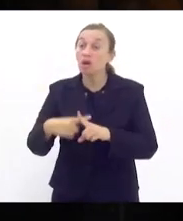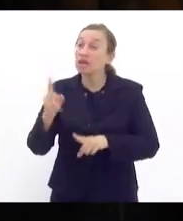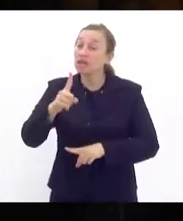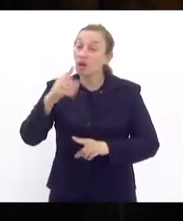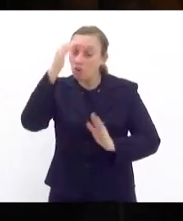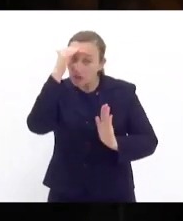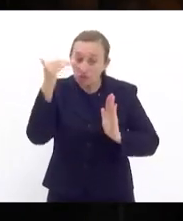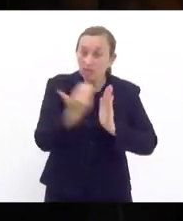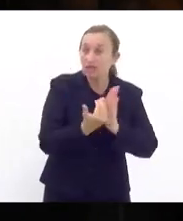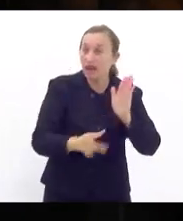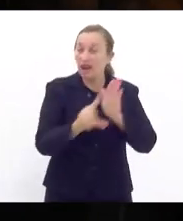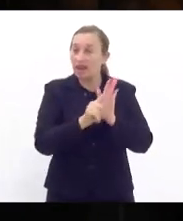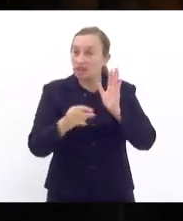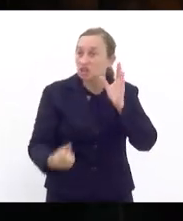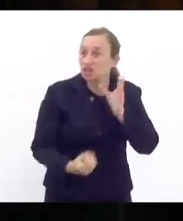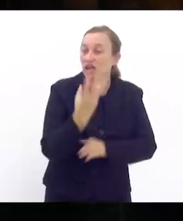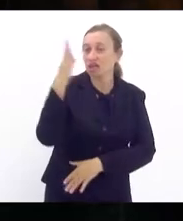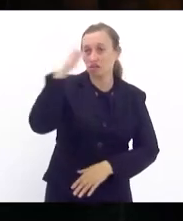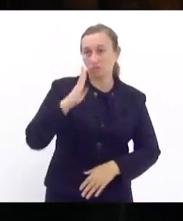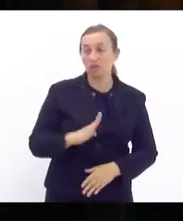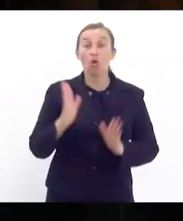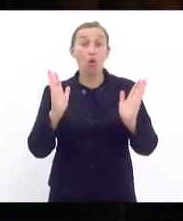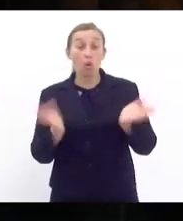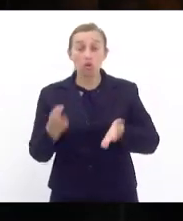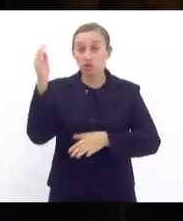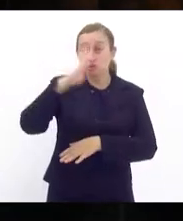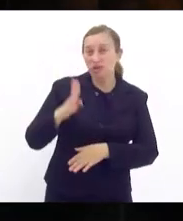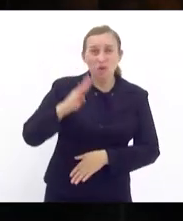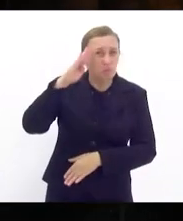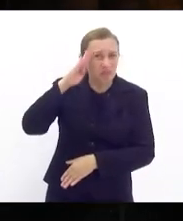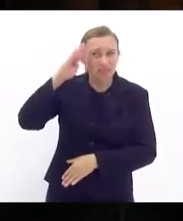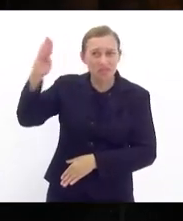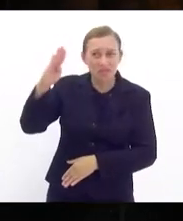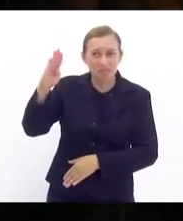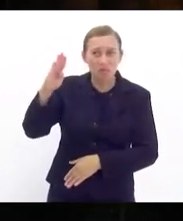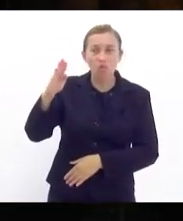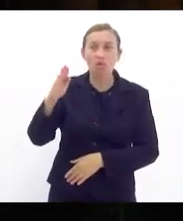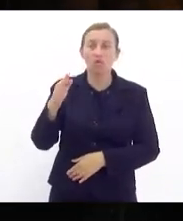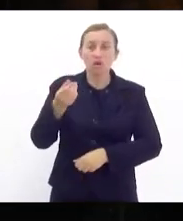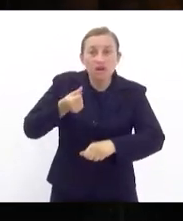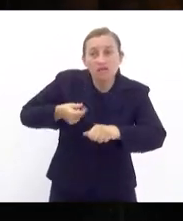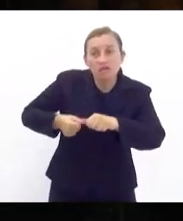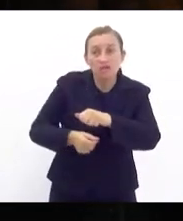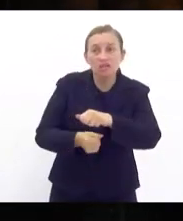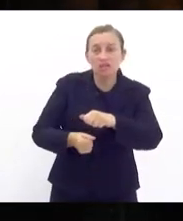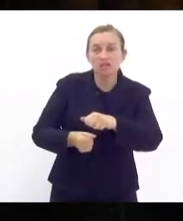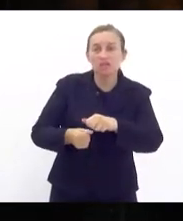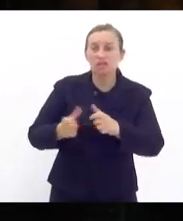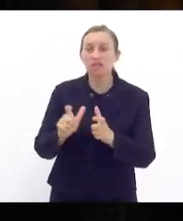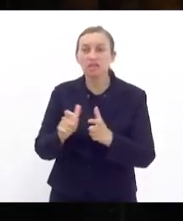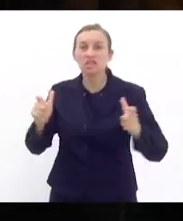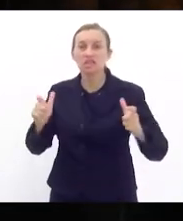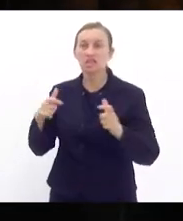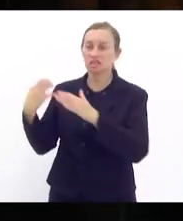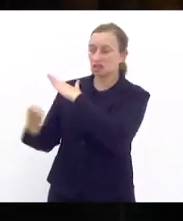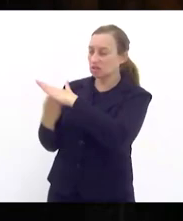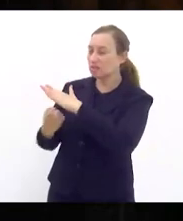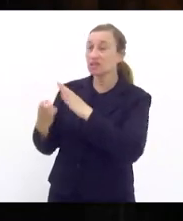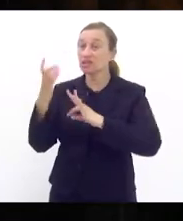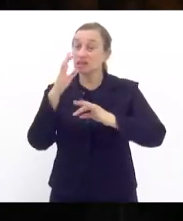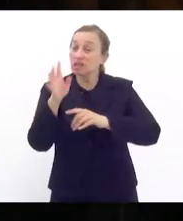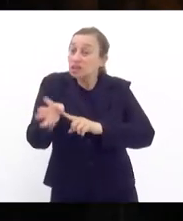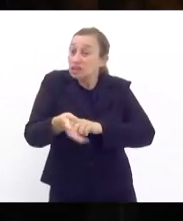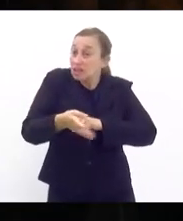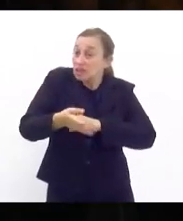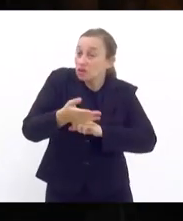estão construídas no Brasil o Brasil hoje é o principal financiador dessas grandes empresas de tecnologia o